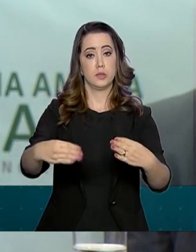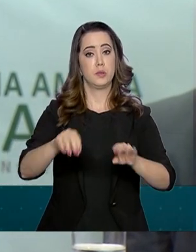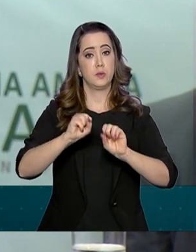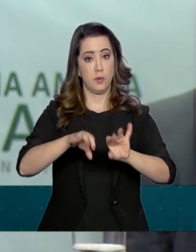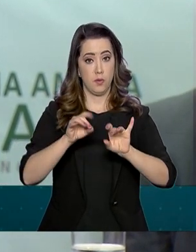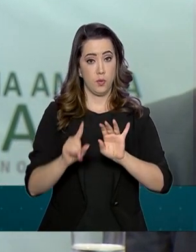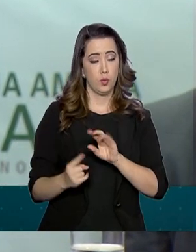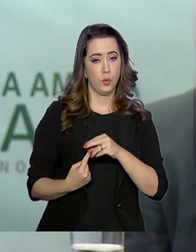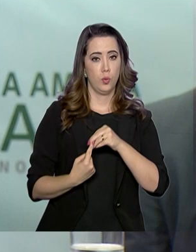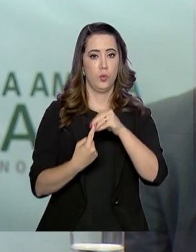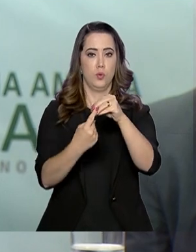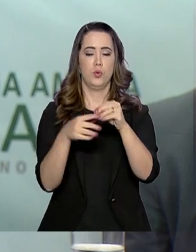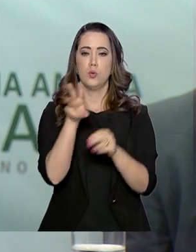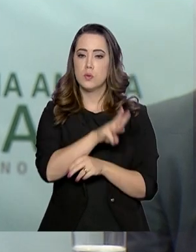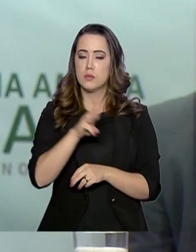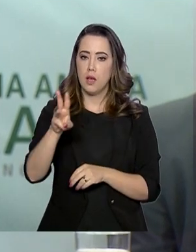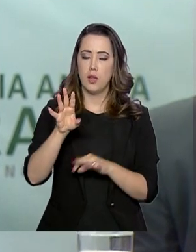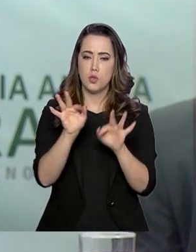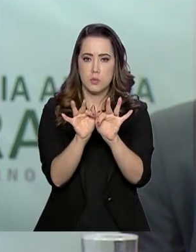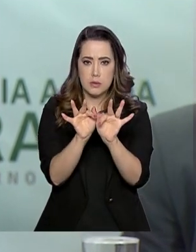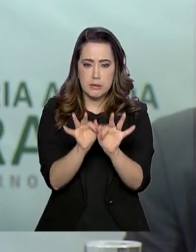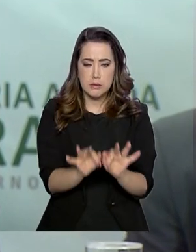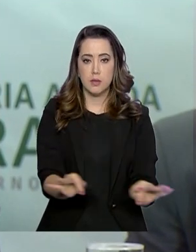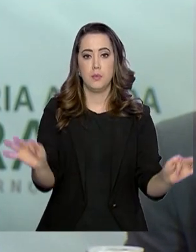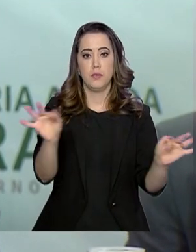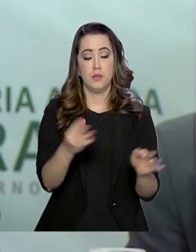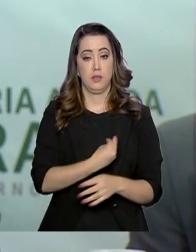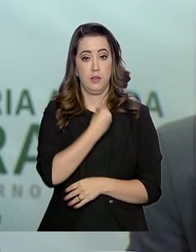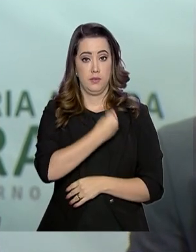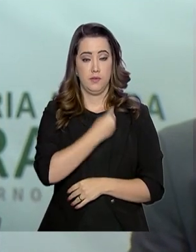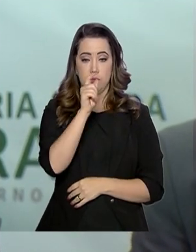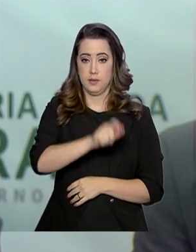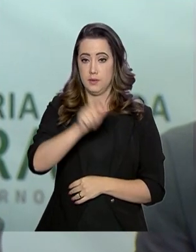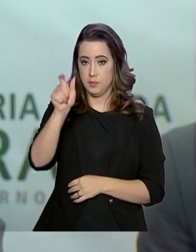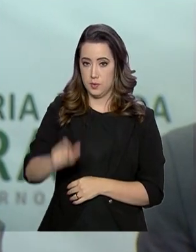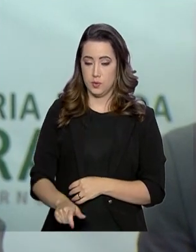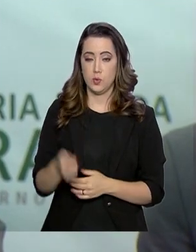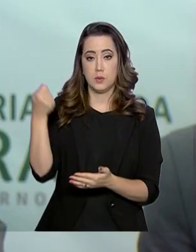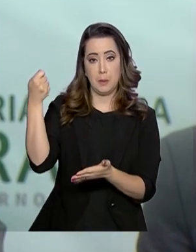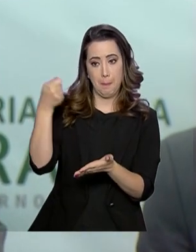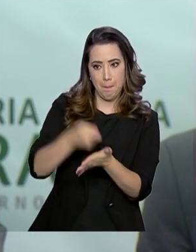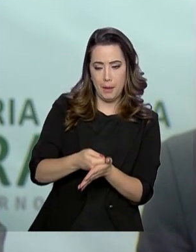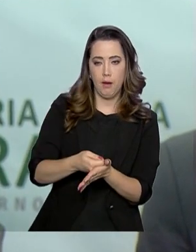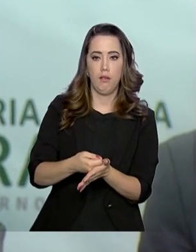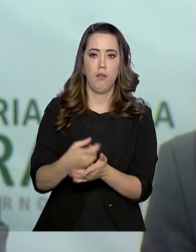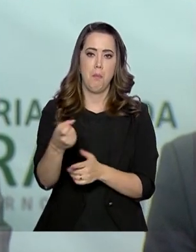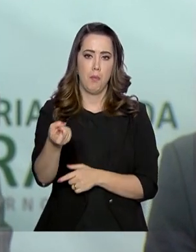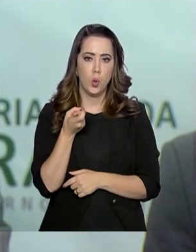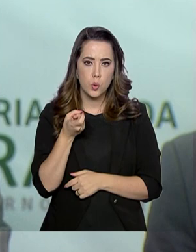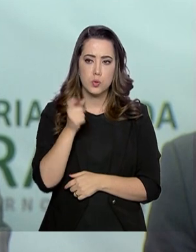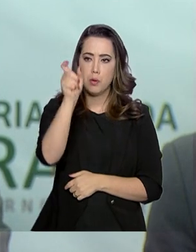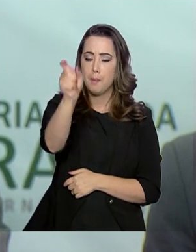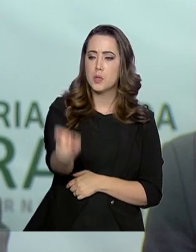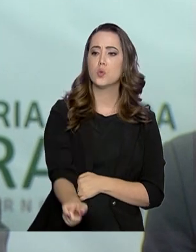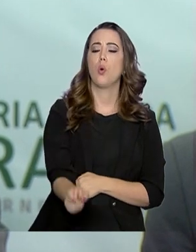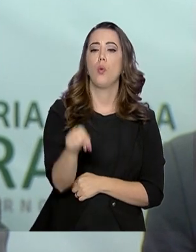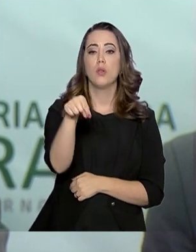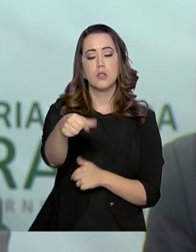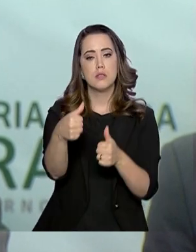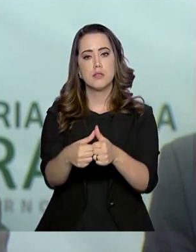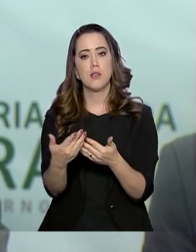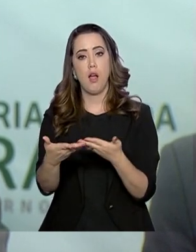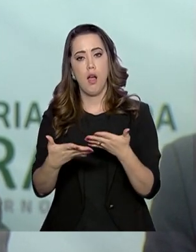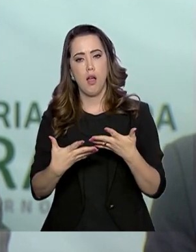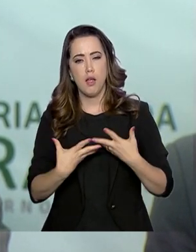plataforma, visando simplificar a vida do usuário, isso é a vida do pagador de imposto, a vida de quem está lá na ponta recebendo